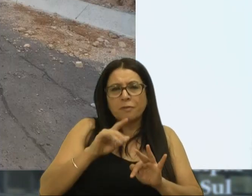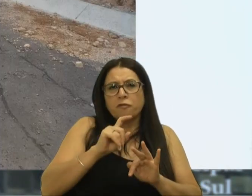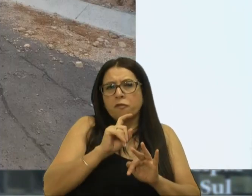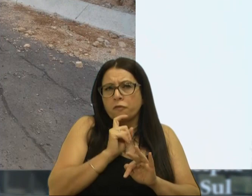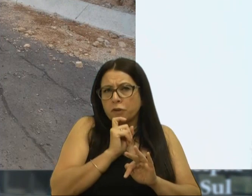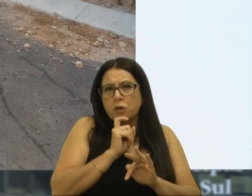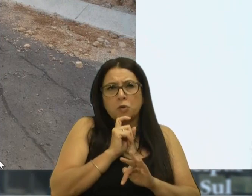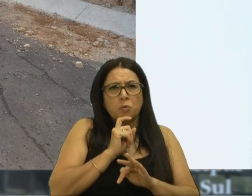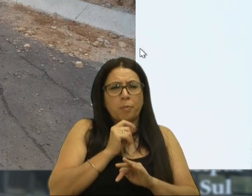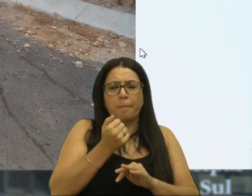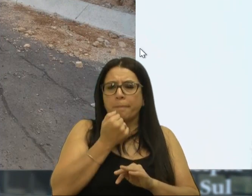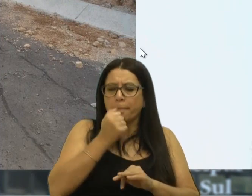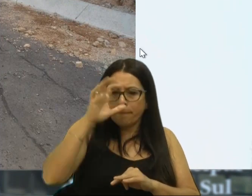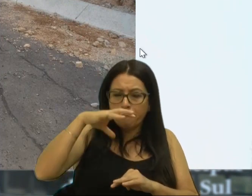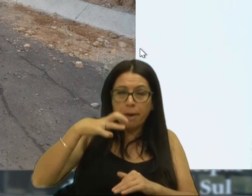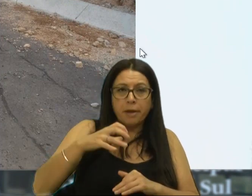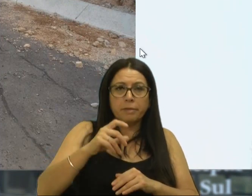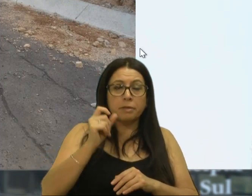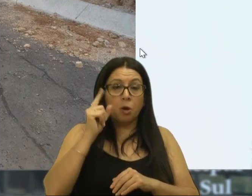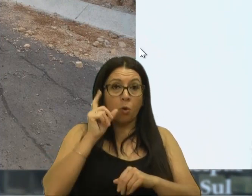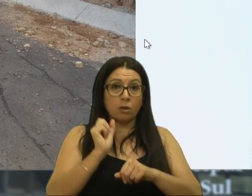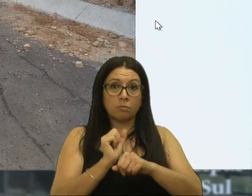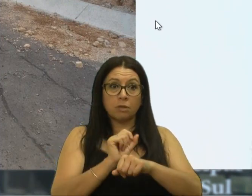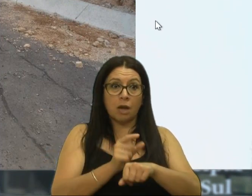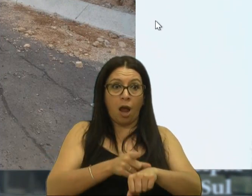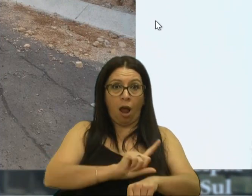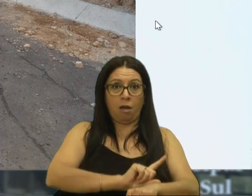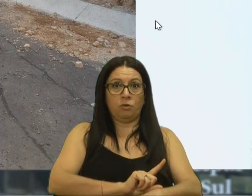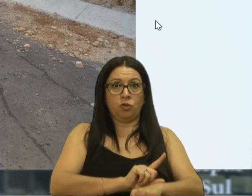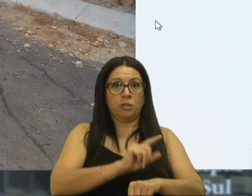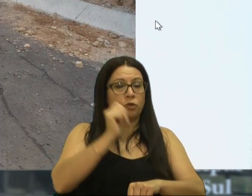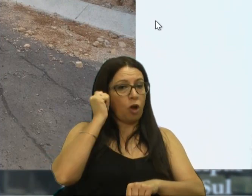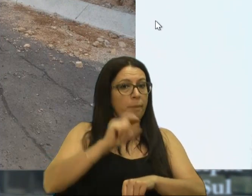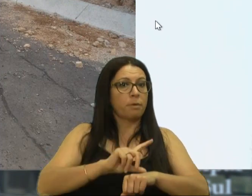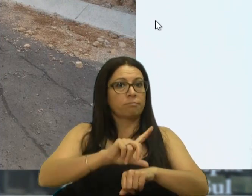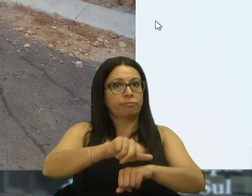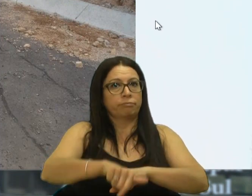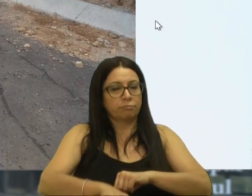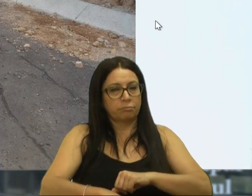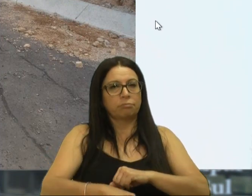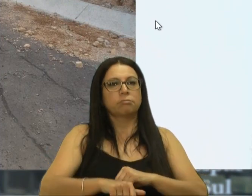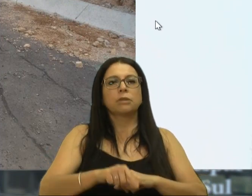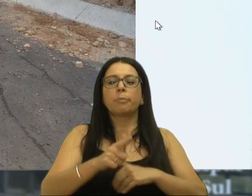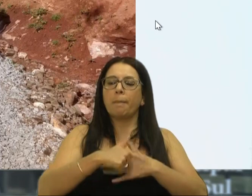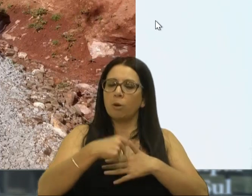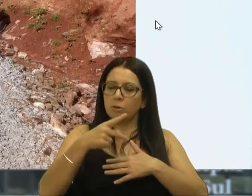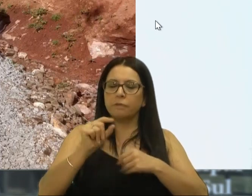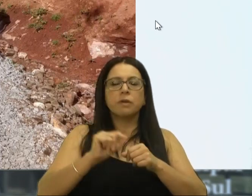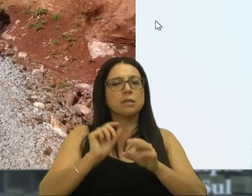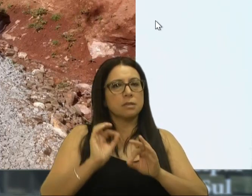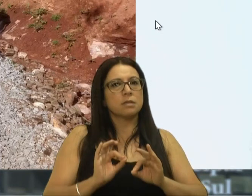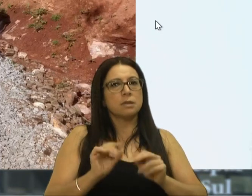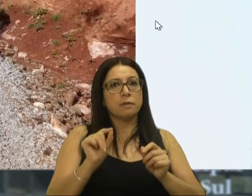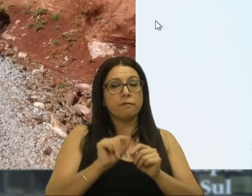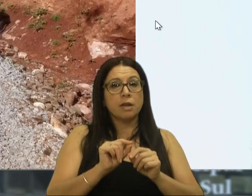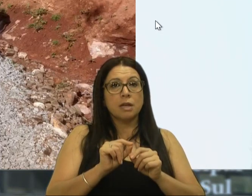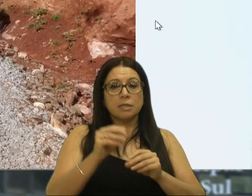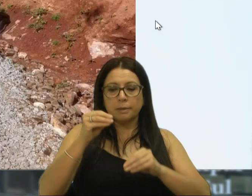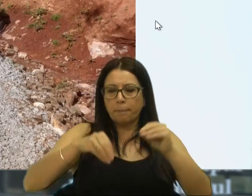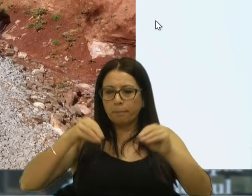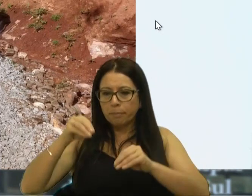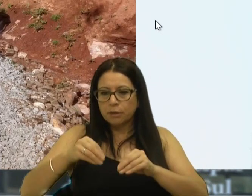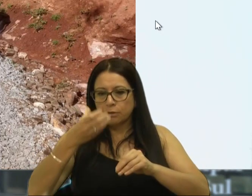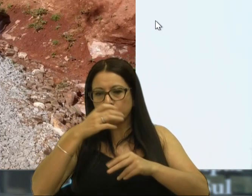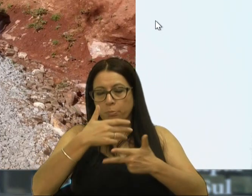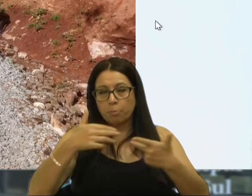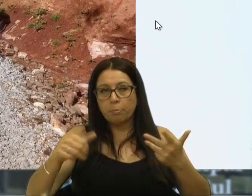enfrentam de tudo. Levantam cedo, vão demitir tarde. A parte deles, eles fazem muito bem e produzem os frutos da melhor qualidade.